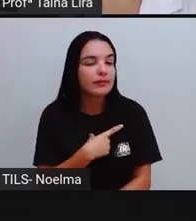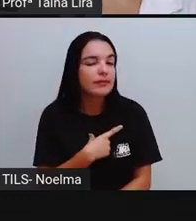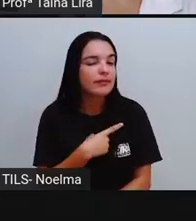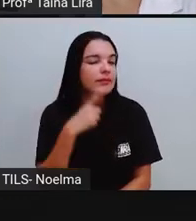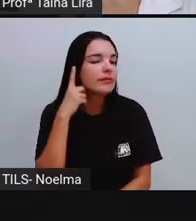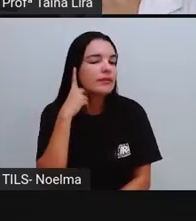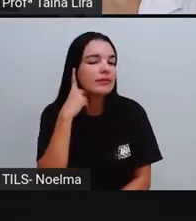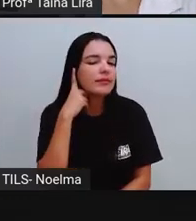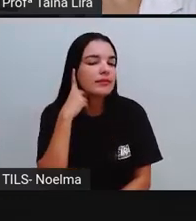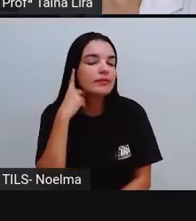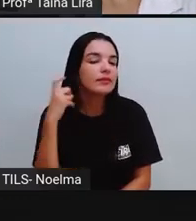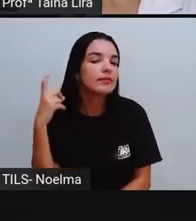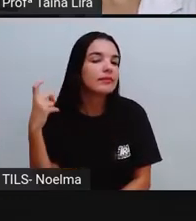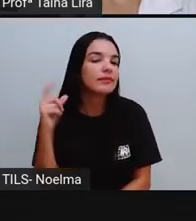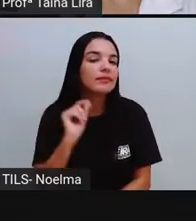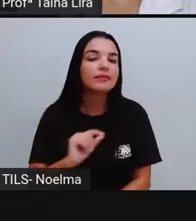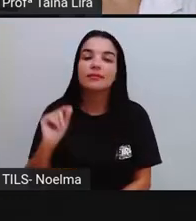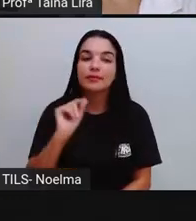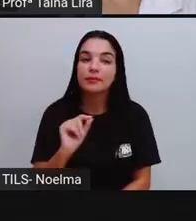Nesse texto, Tá?